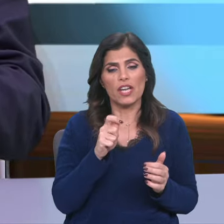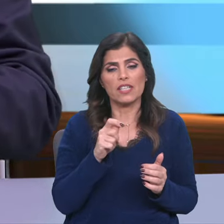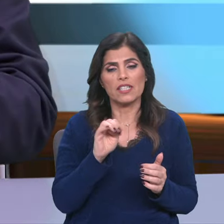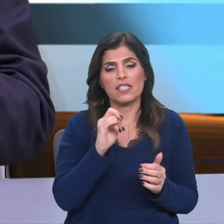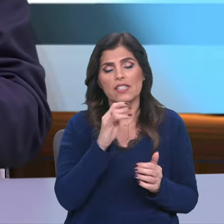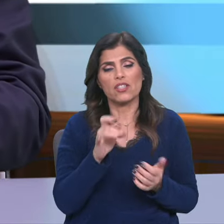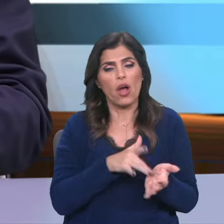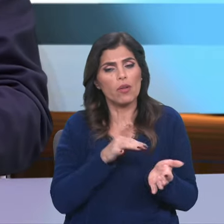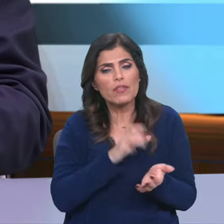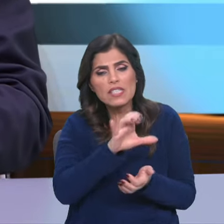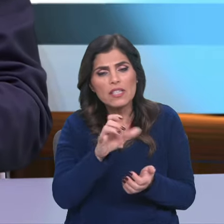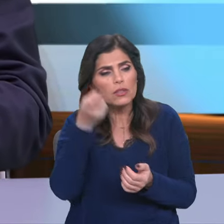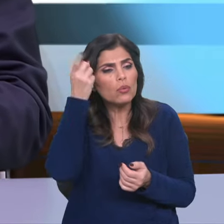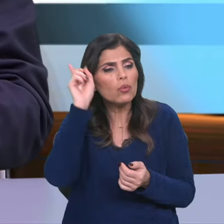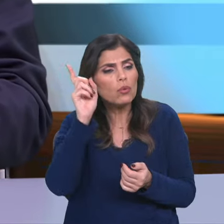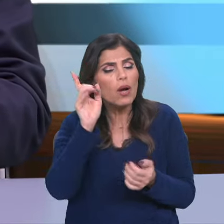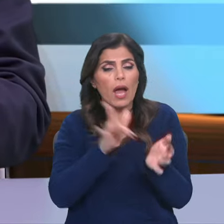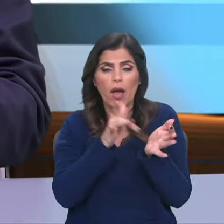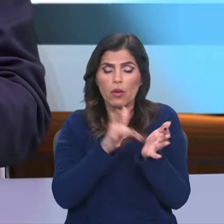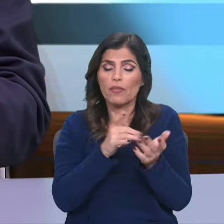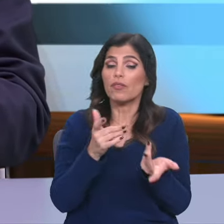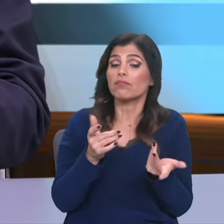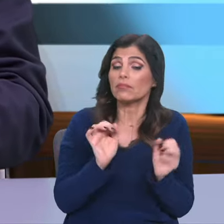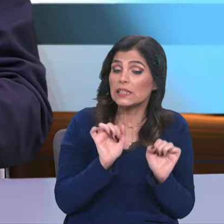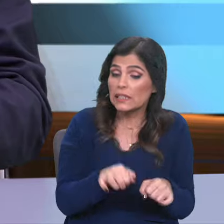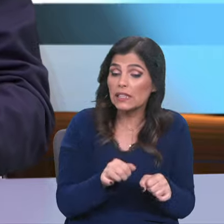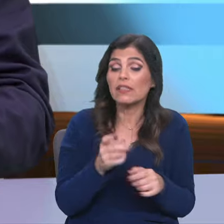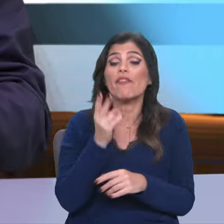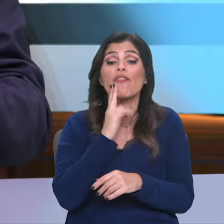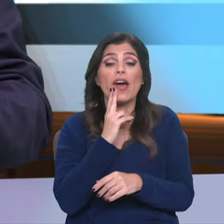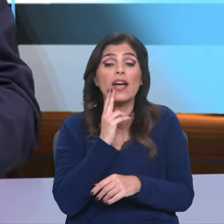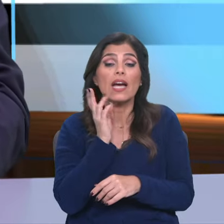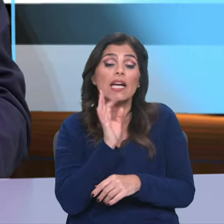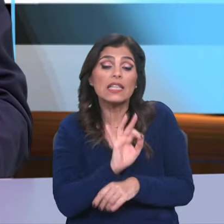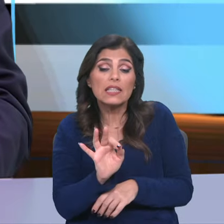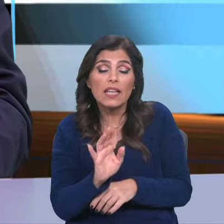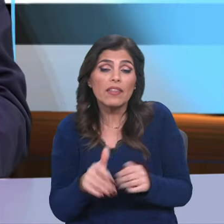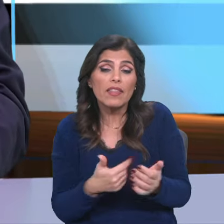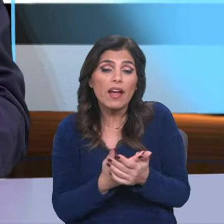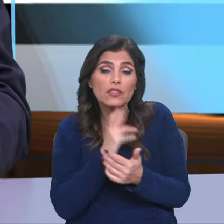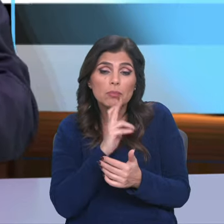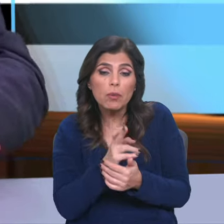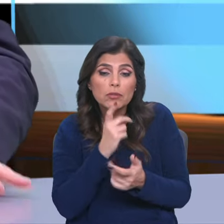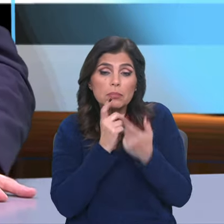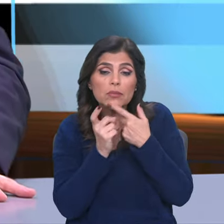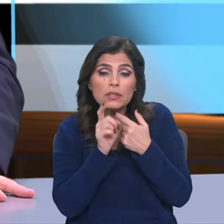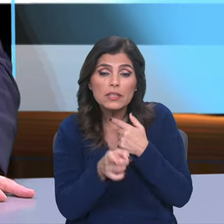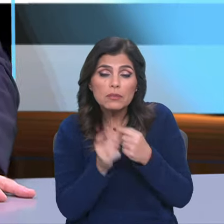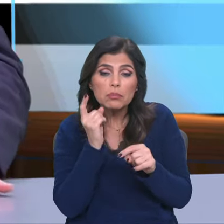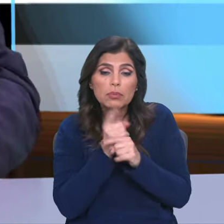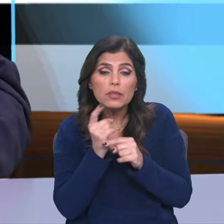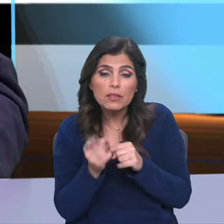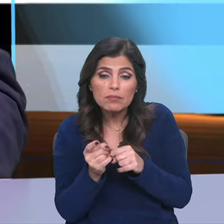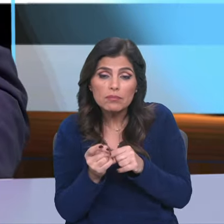É um livro de fé que procura corresponder a essas questões. Porquê? Os